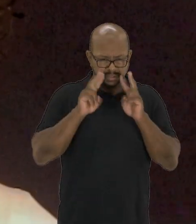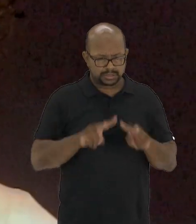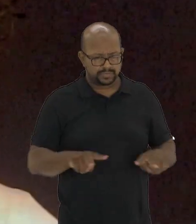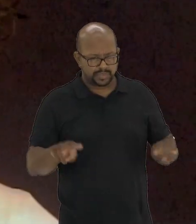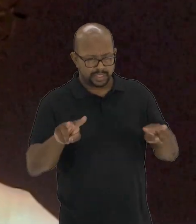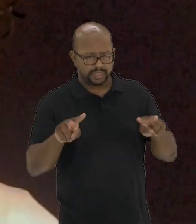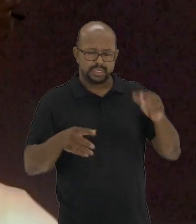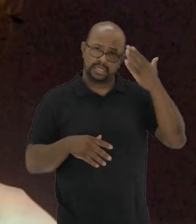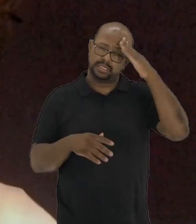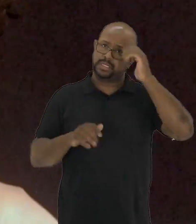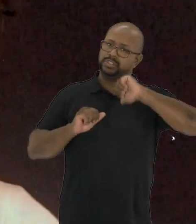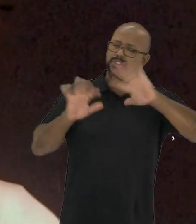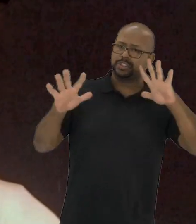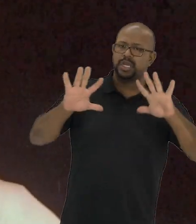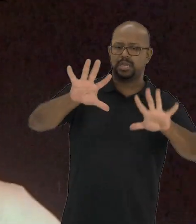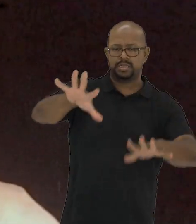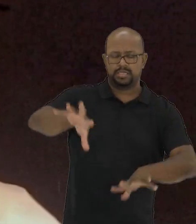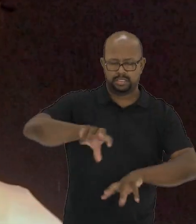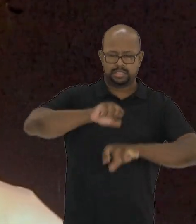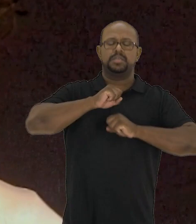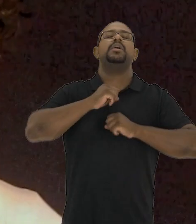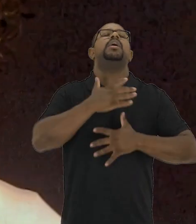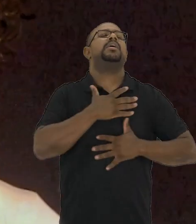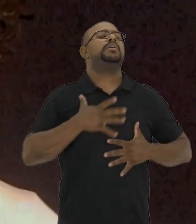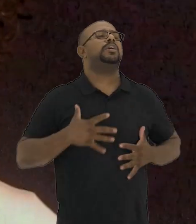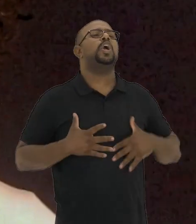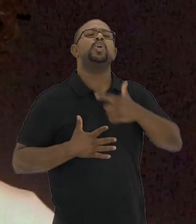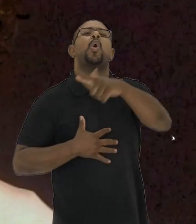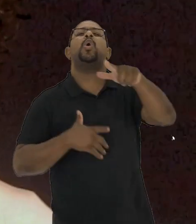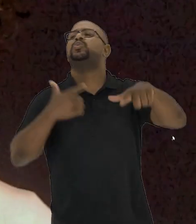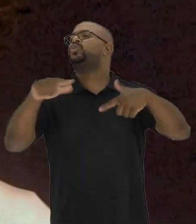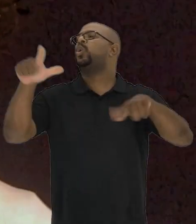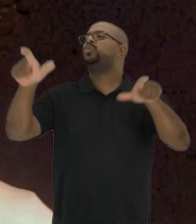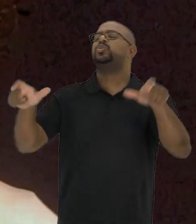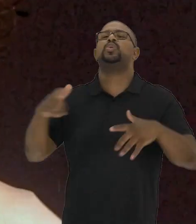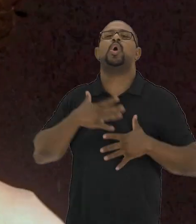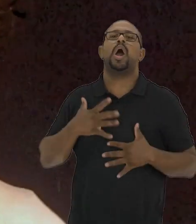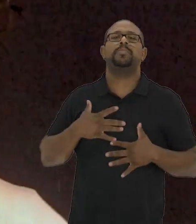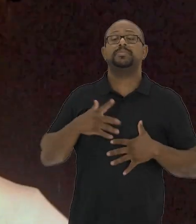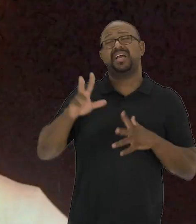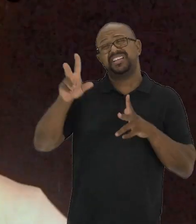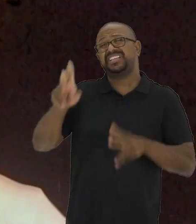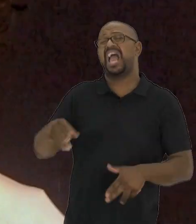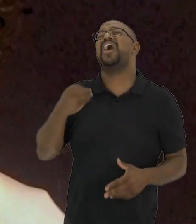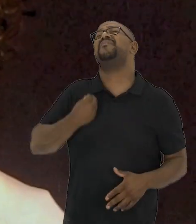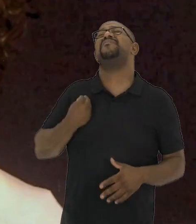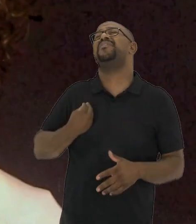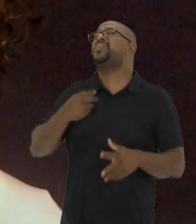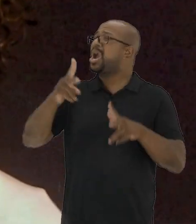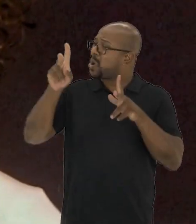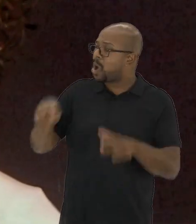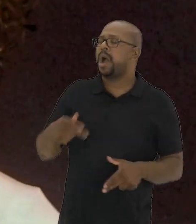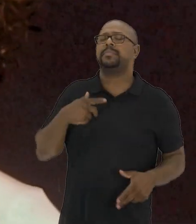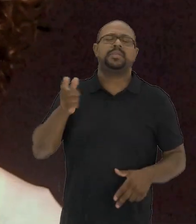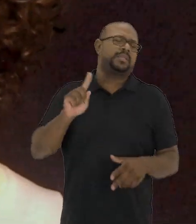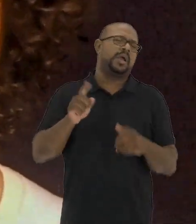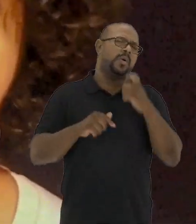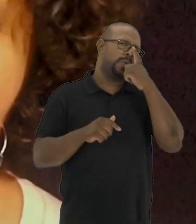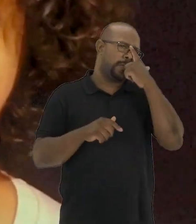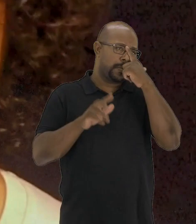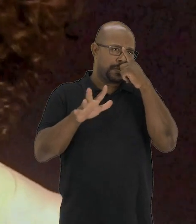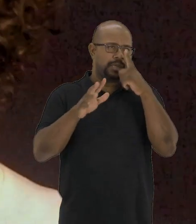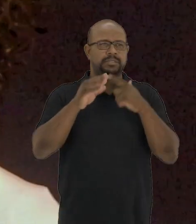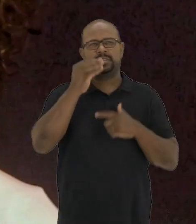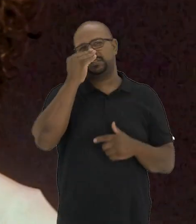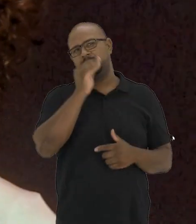deficiência pode ser vista, entendida e corporificada em outros corpos, mesmo que esses não vivam a mesma experiência